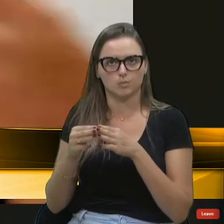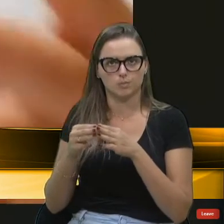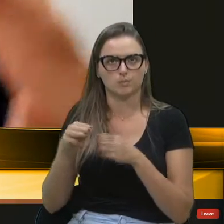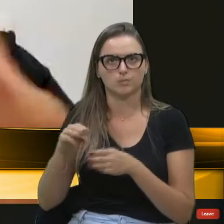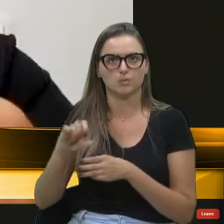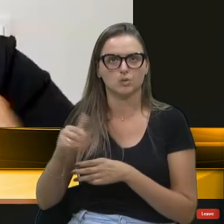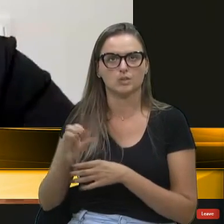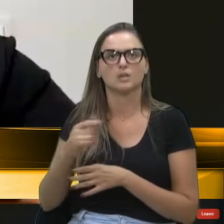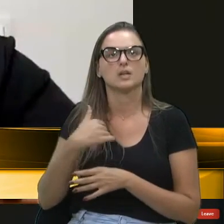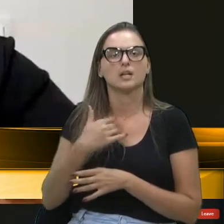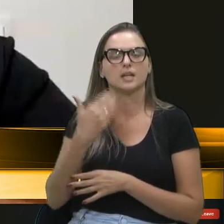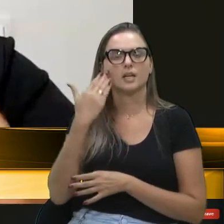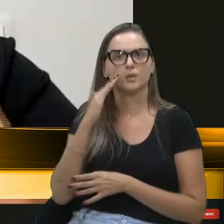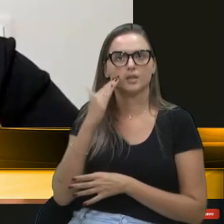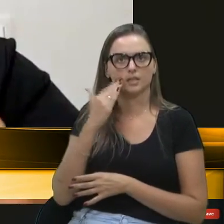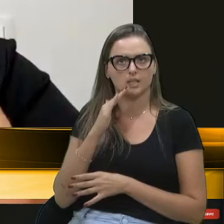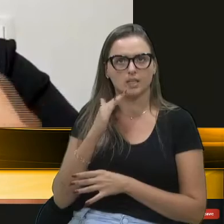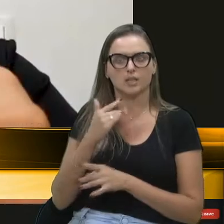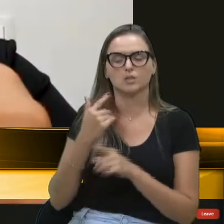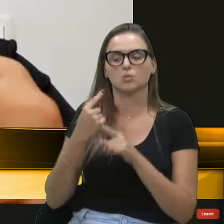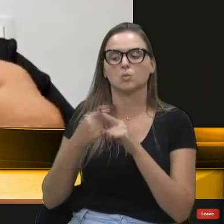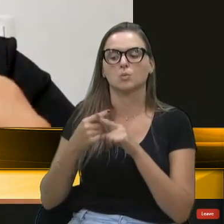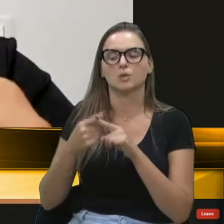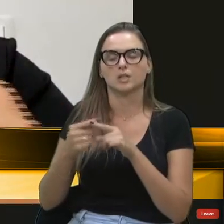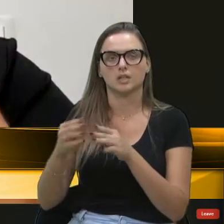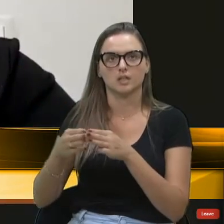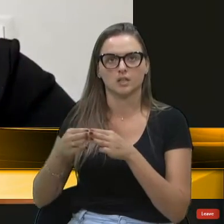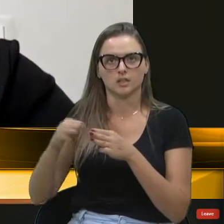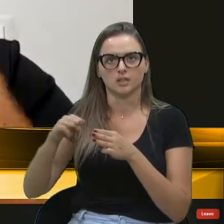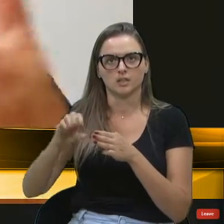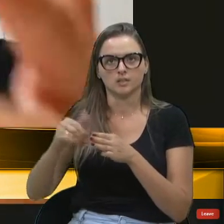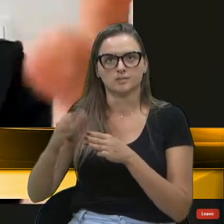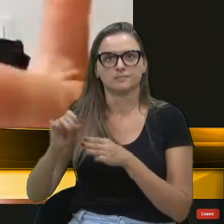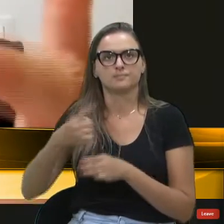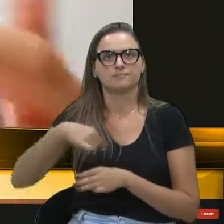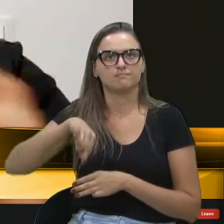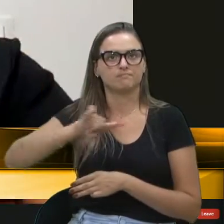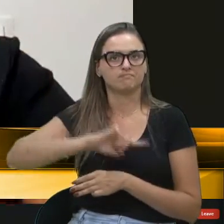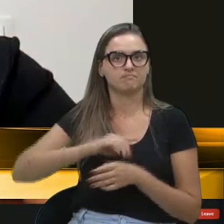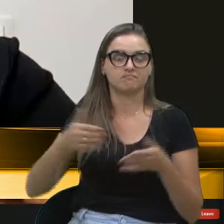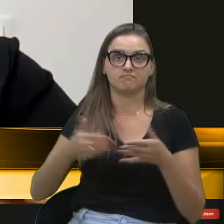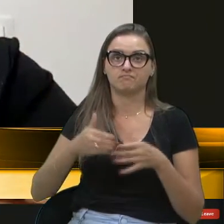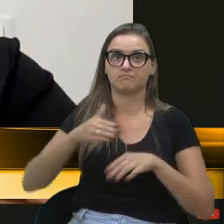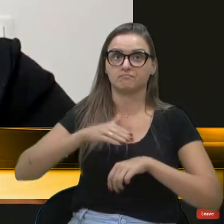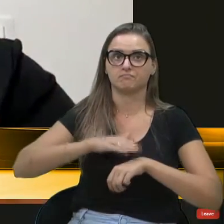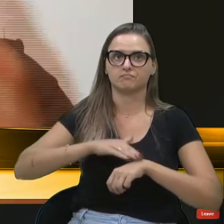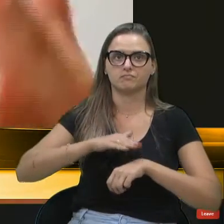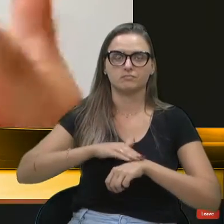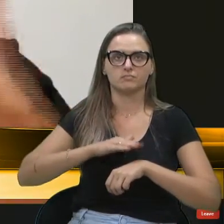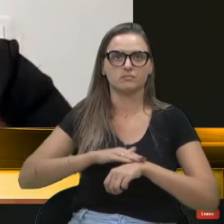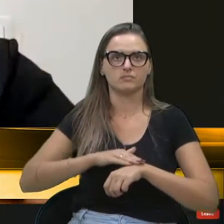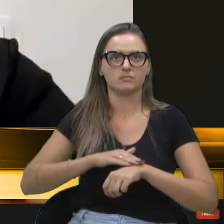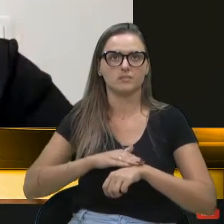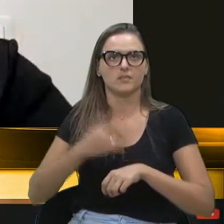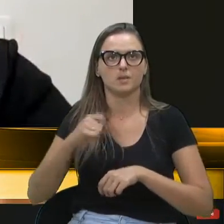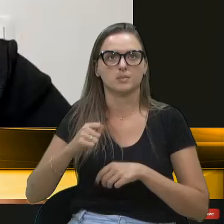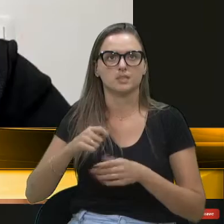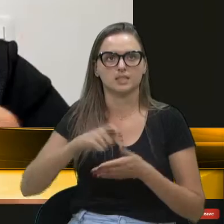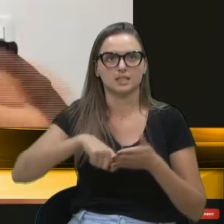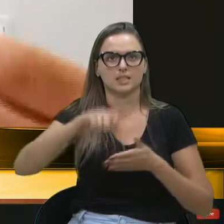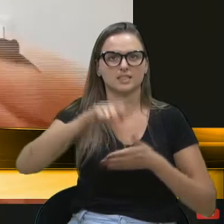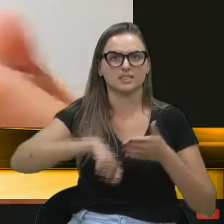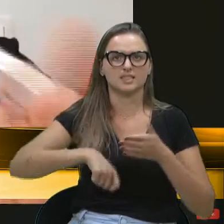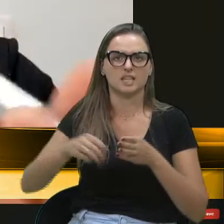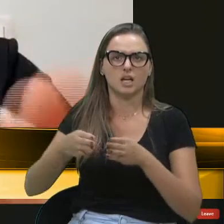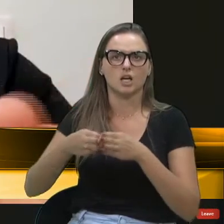e eu entendo o motivo dessa moção, que nós chegamos a um ponto de ter que protocolar uma moção